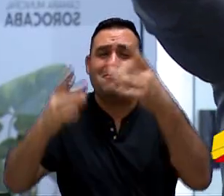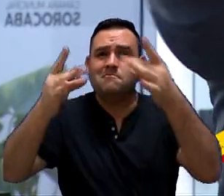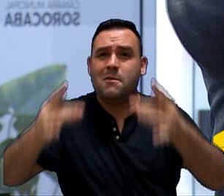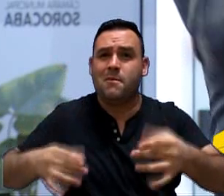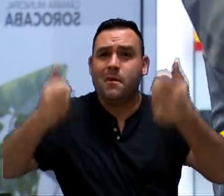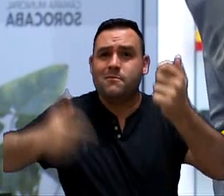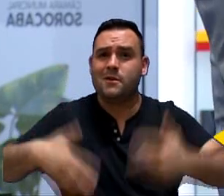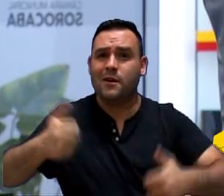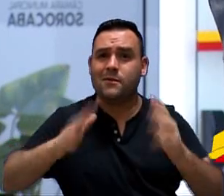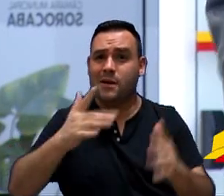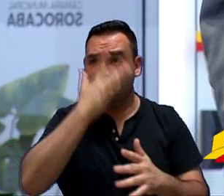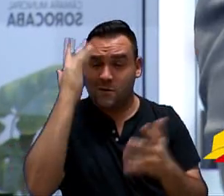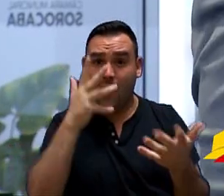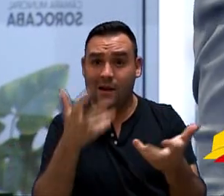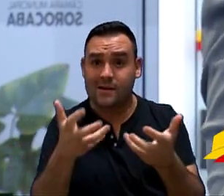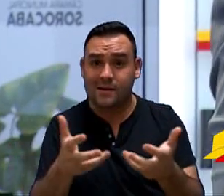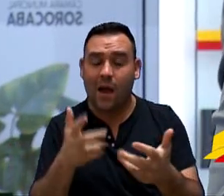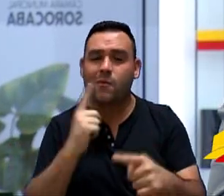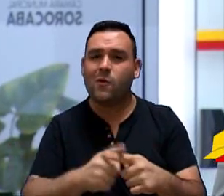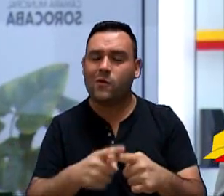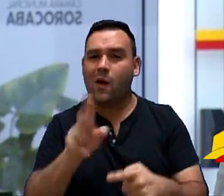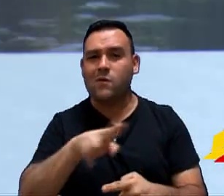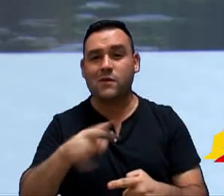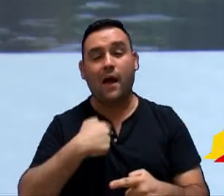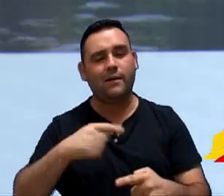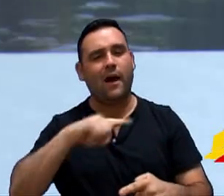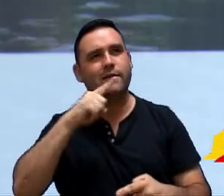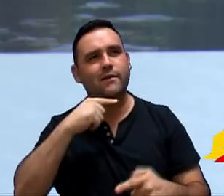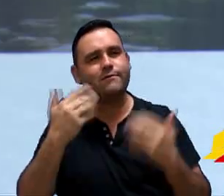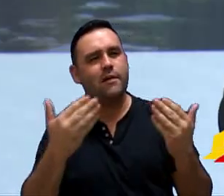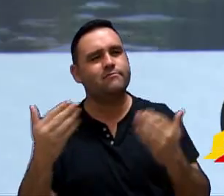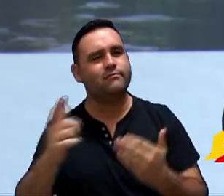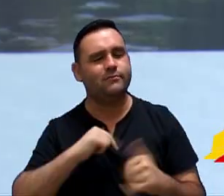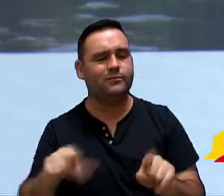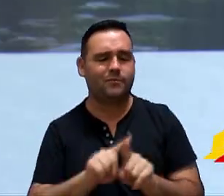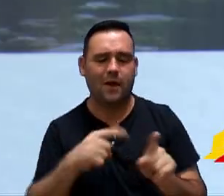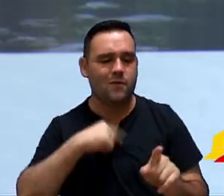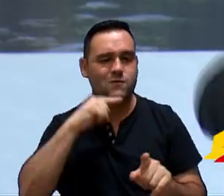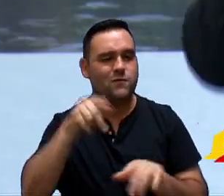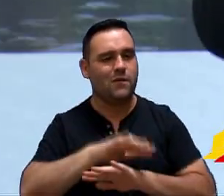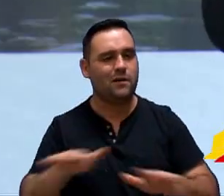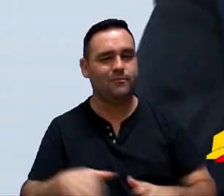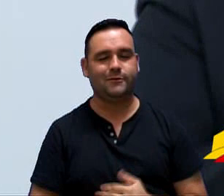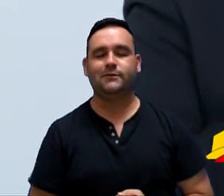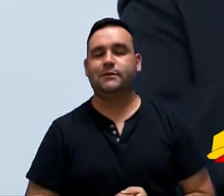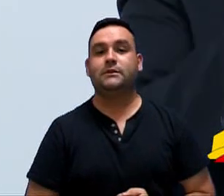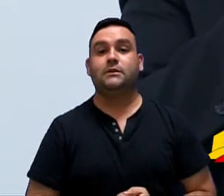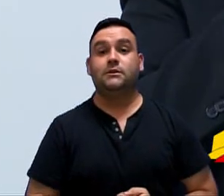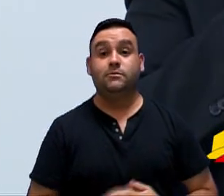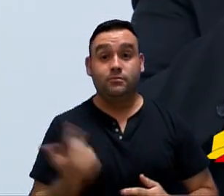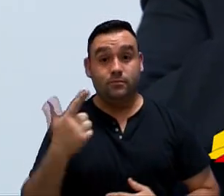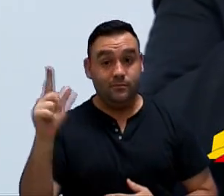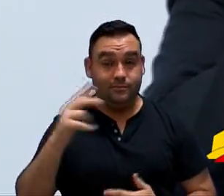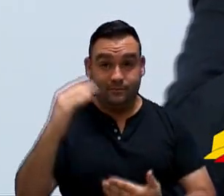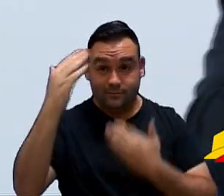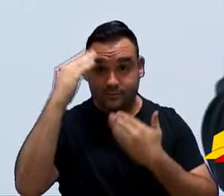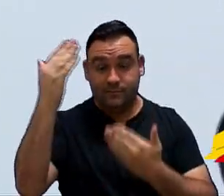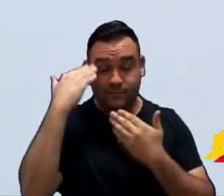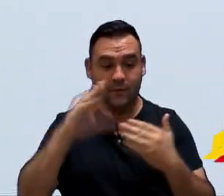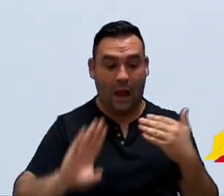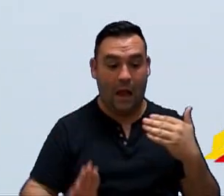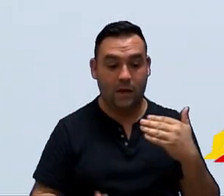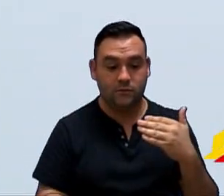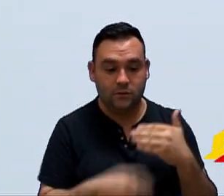A pessoa quer pagar porque ela consumiu. Essa era a minha dúvida, João. É. Essa era a minha dúvida, tá bom? Não. Obrigado, obrigado. A